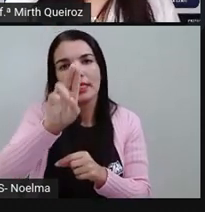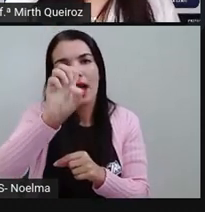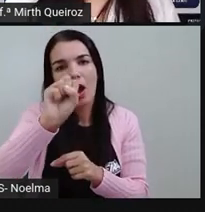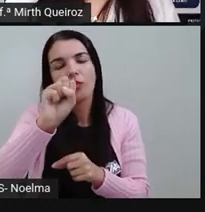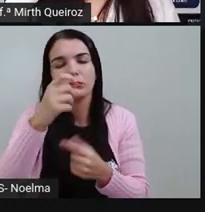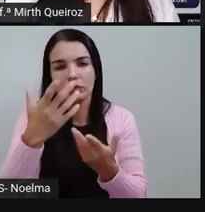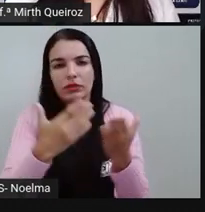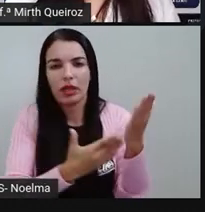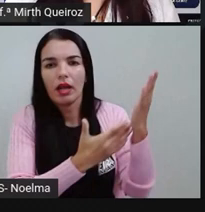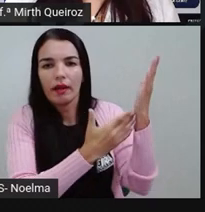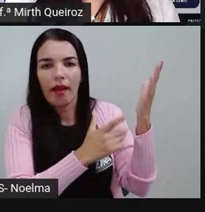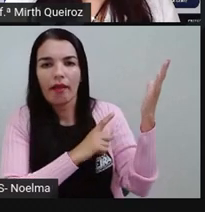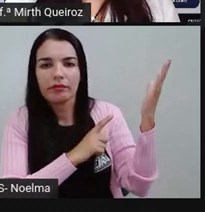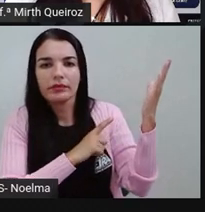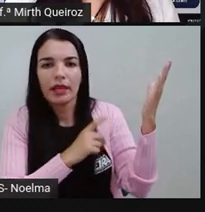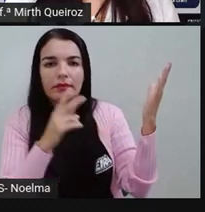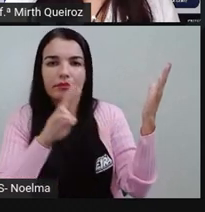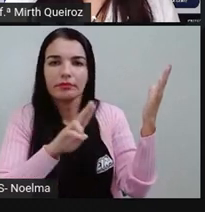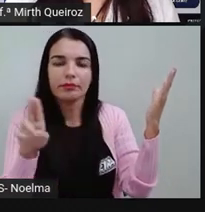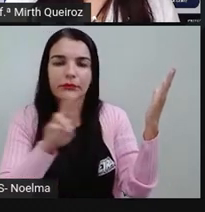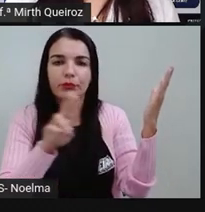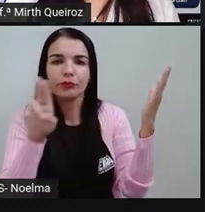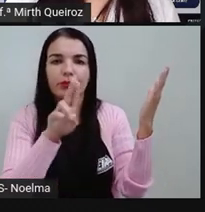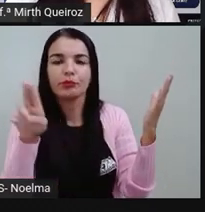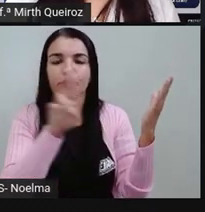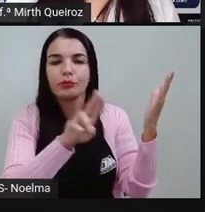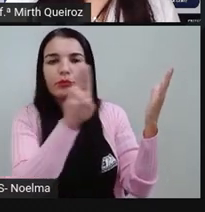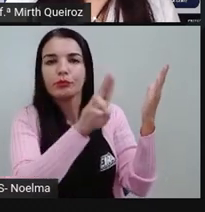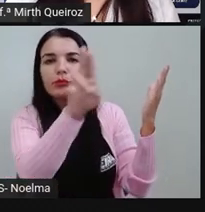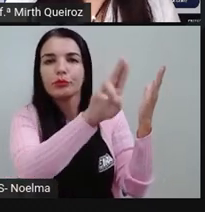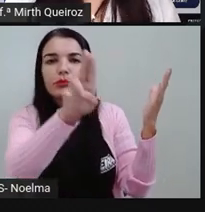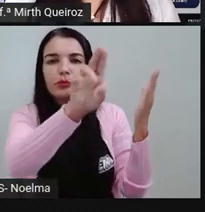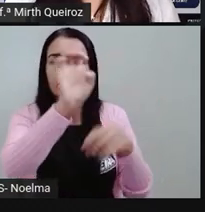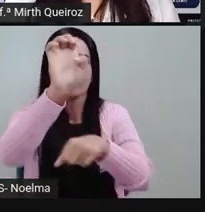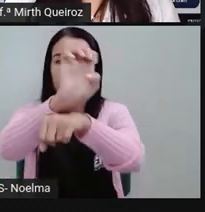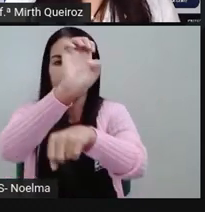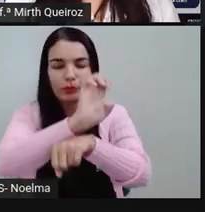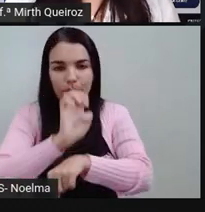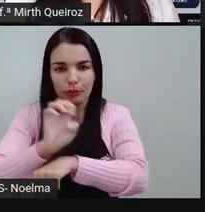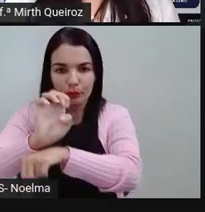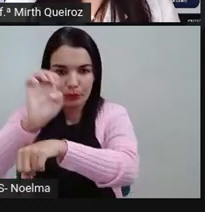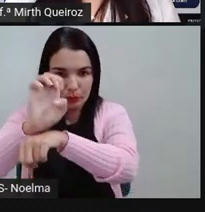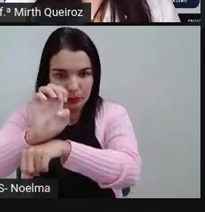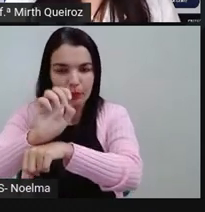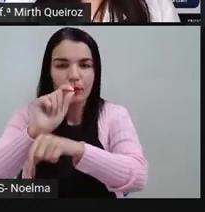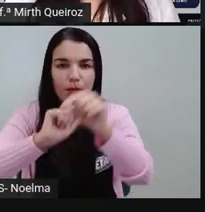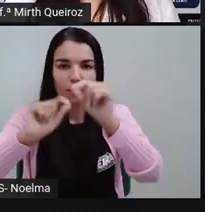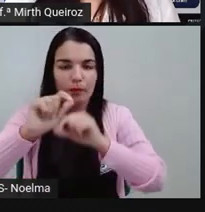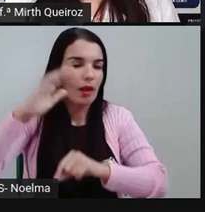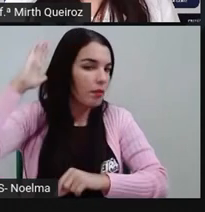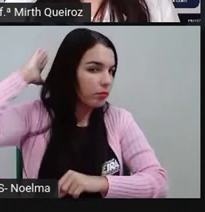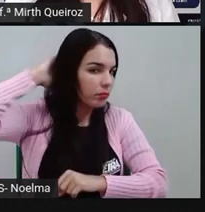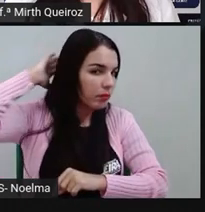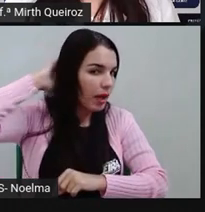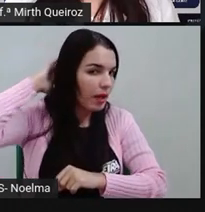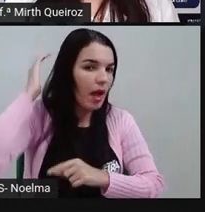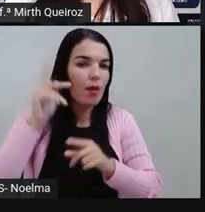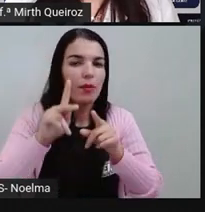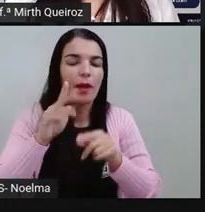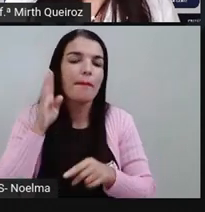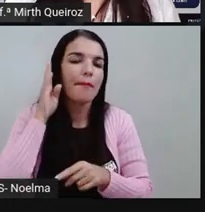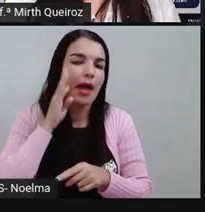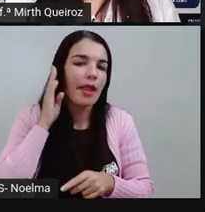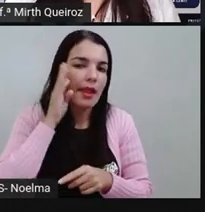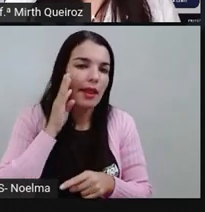Boa Vista, Amapá, Macapá, Pará, Belém, né? Seria a capital de